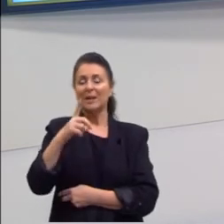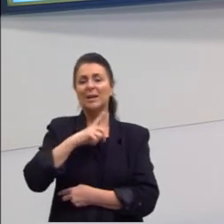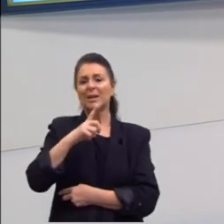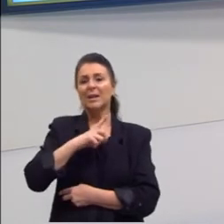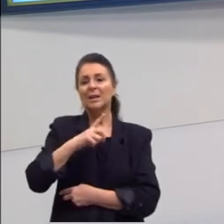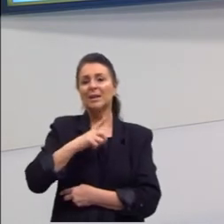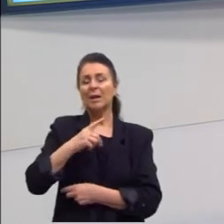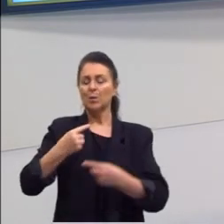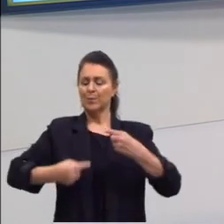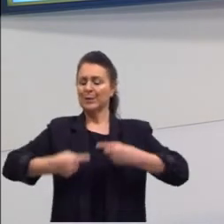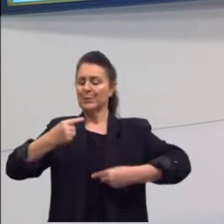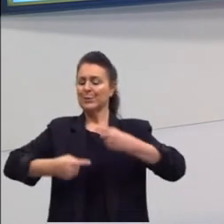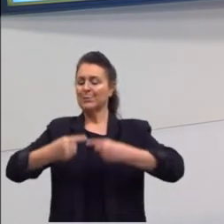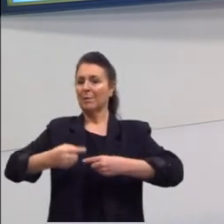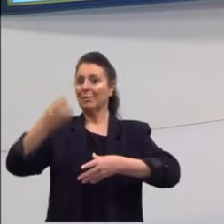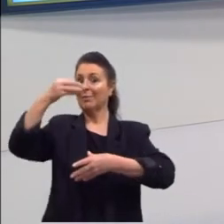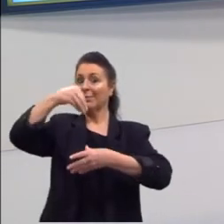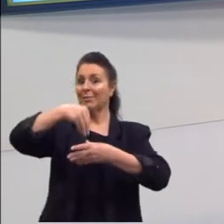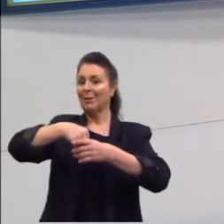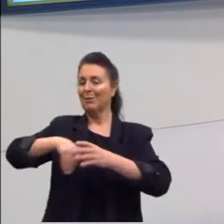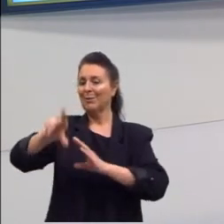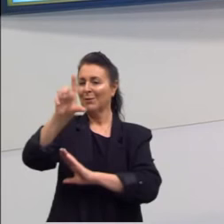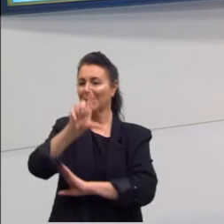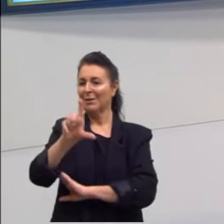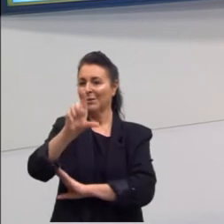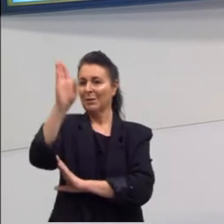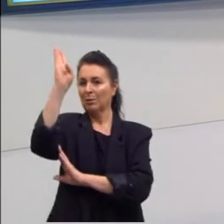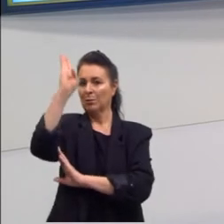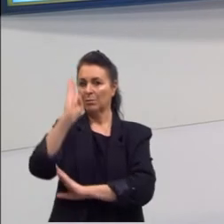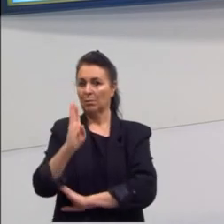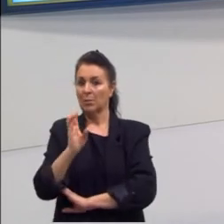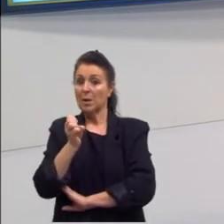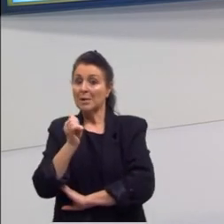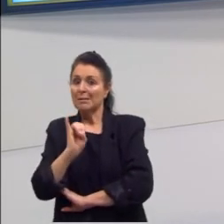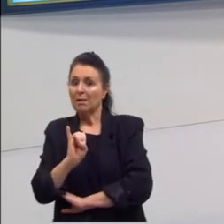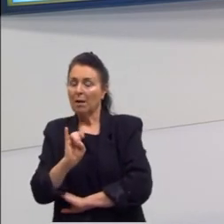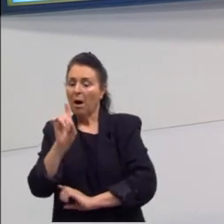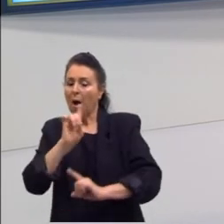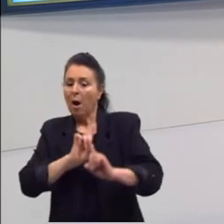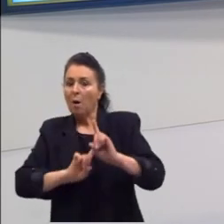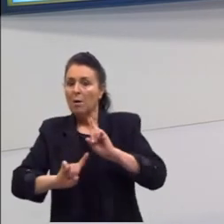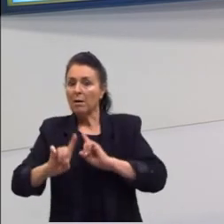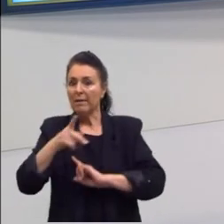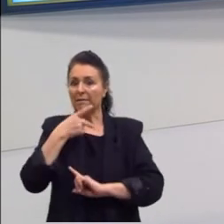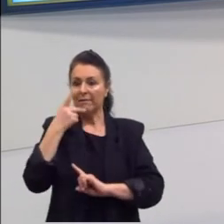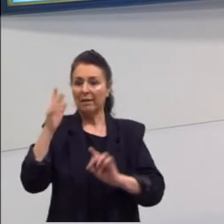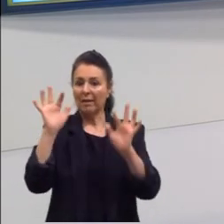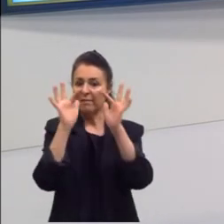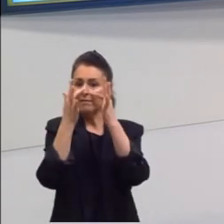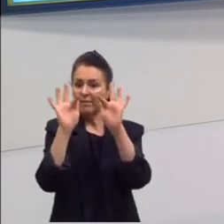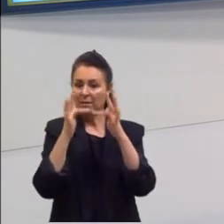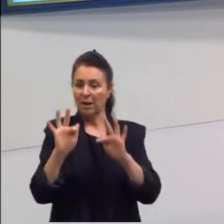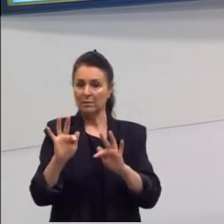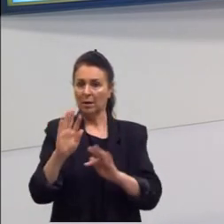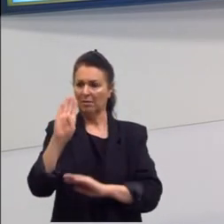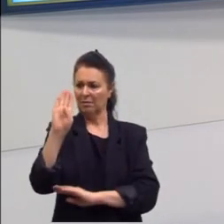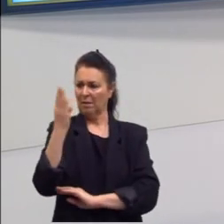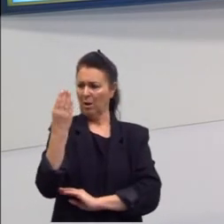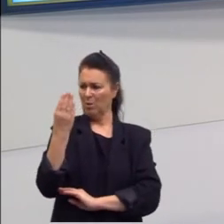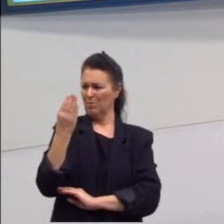grande discussão da literatura. E se alguém comenta essa frase, traiu ou não traiu,